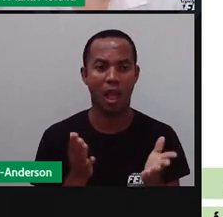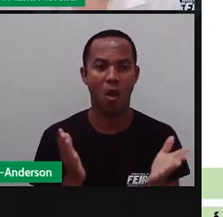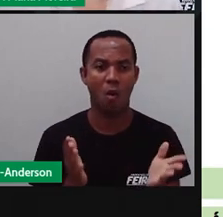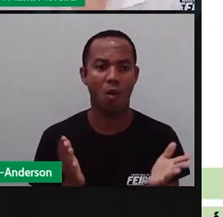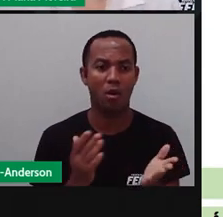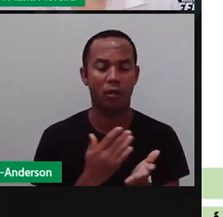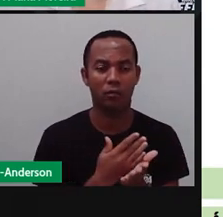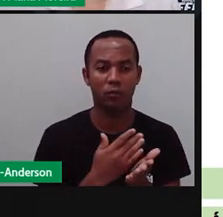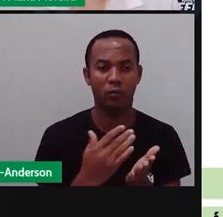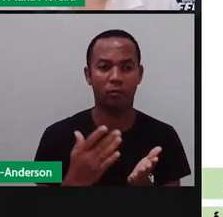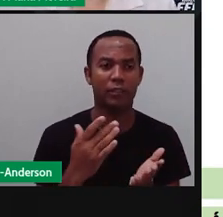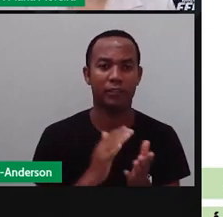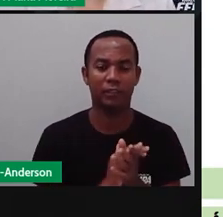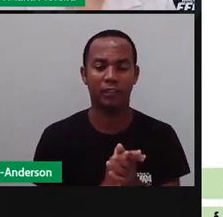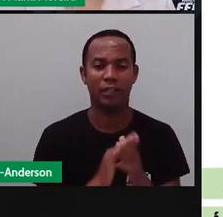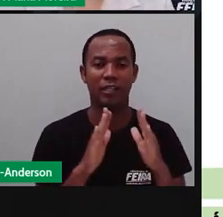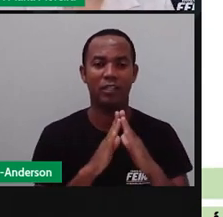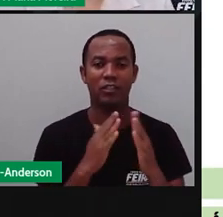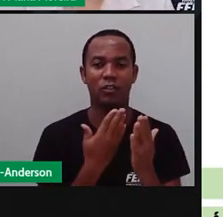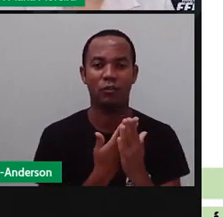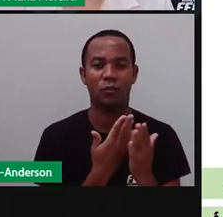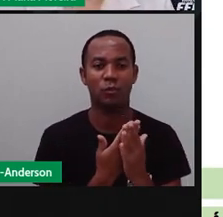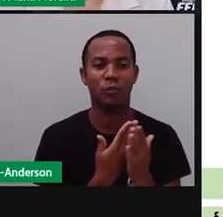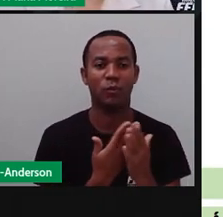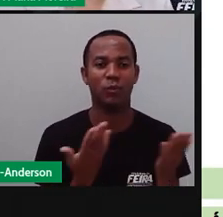jogar duro nessa aula.